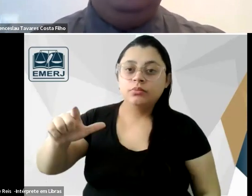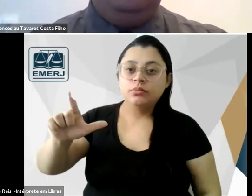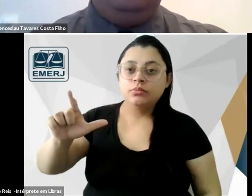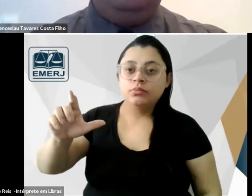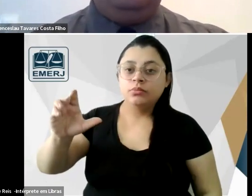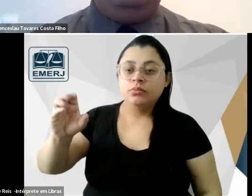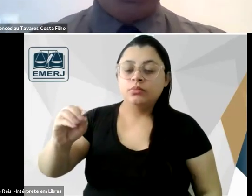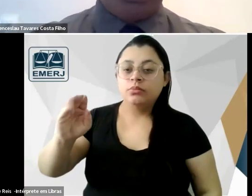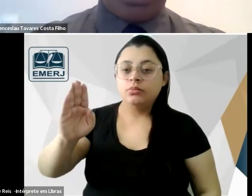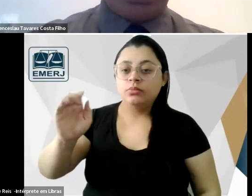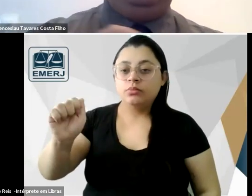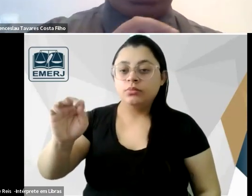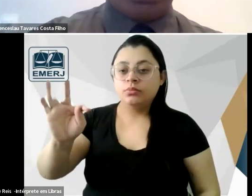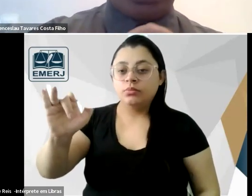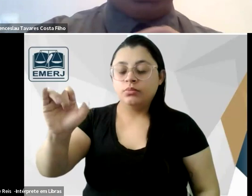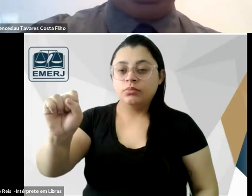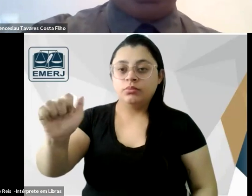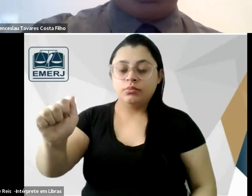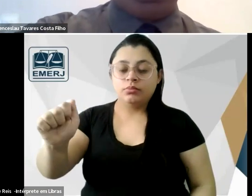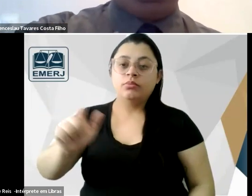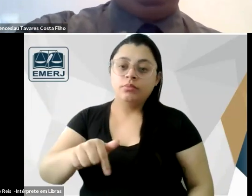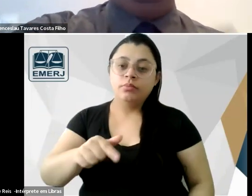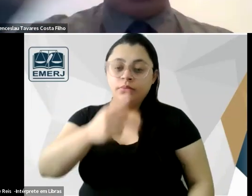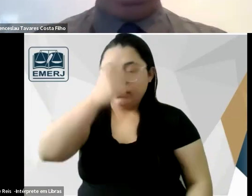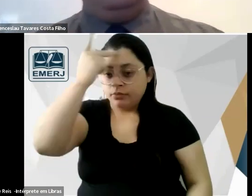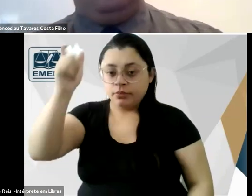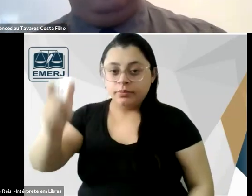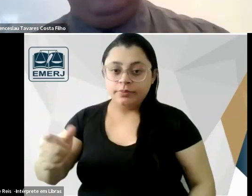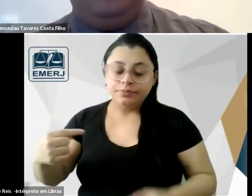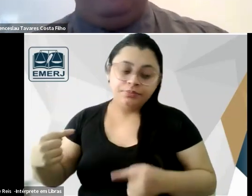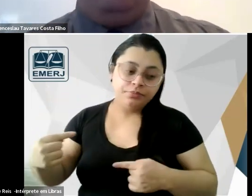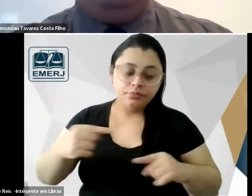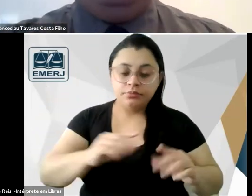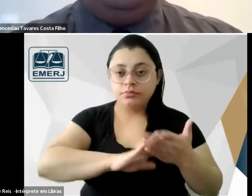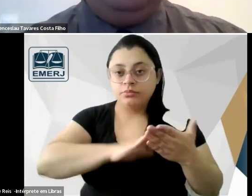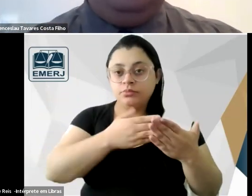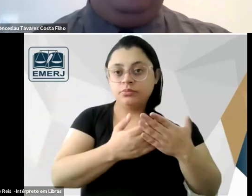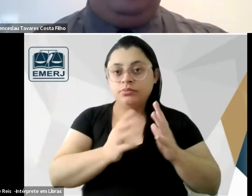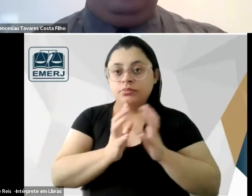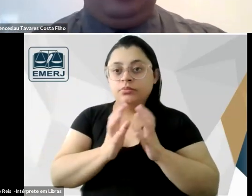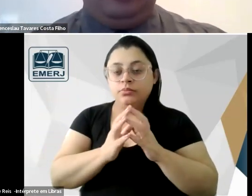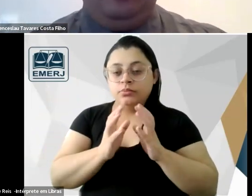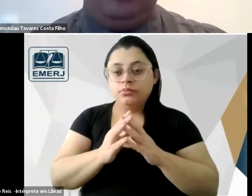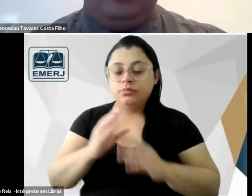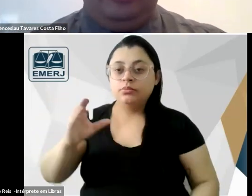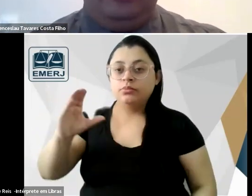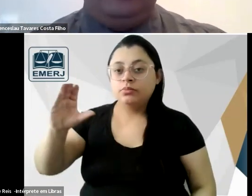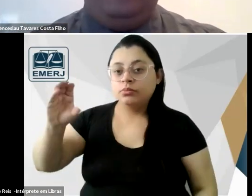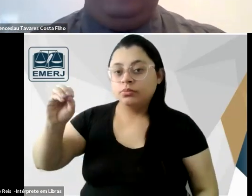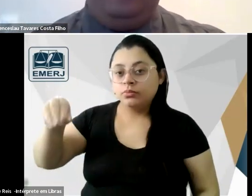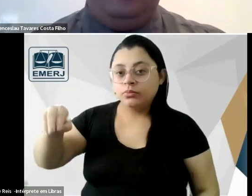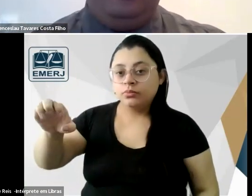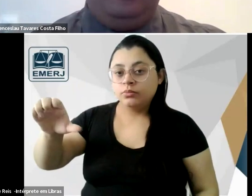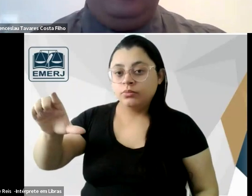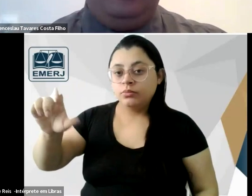Batista que é um sujeito que até então é considerado um opositor da escola do Recife como Coelho Rodrigues também é considerado um opositor da escola do